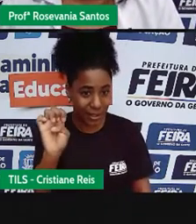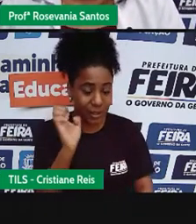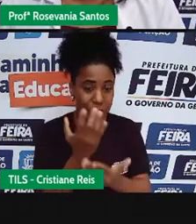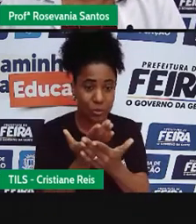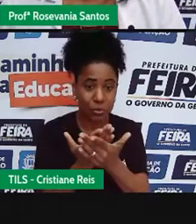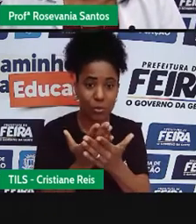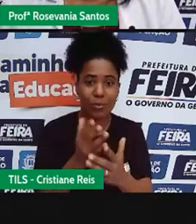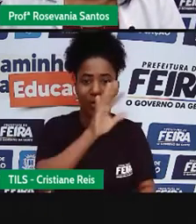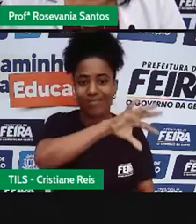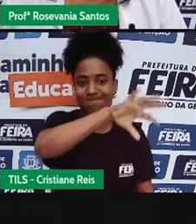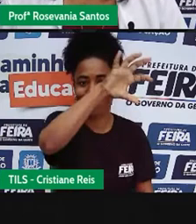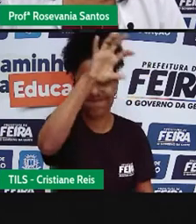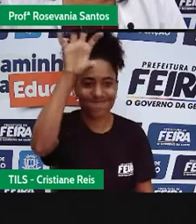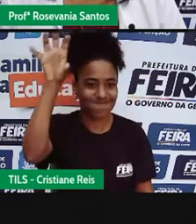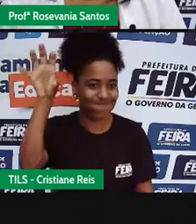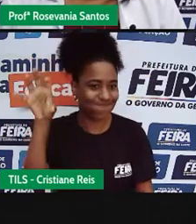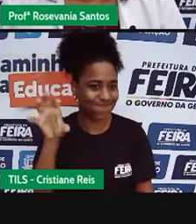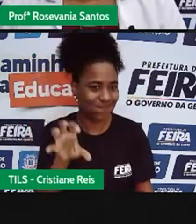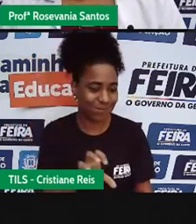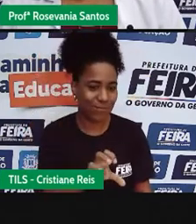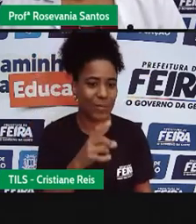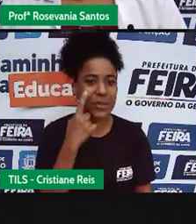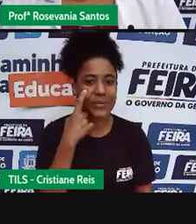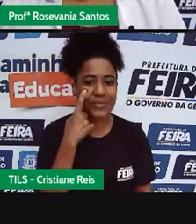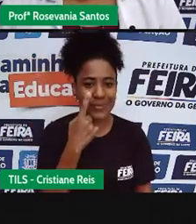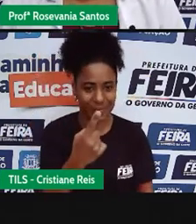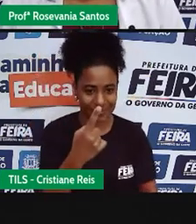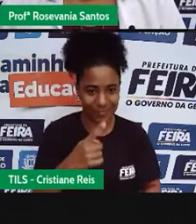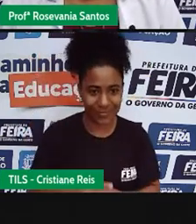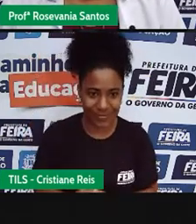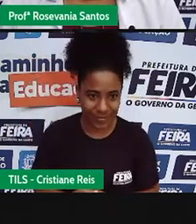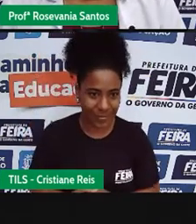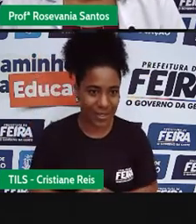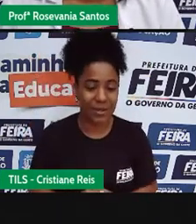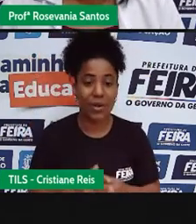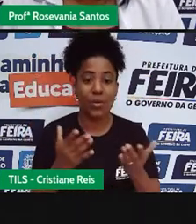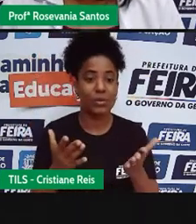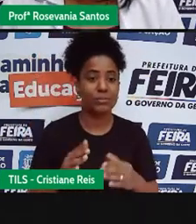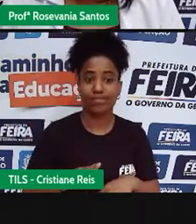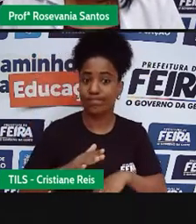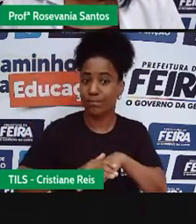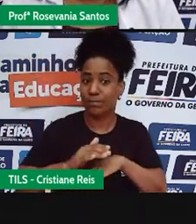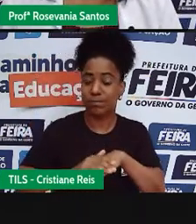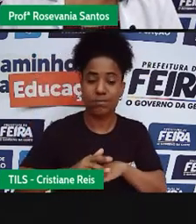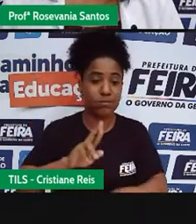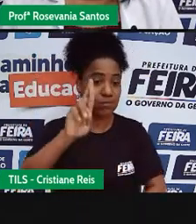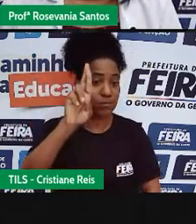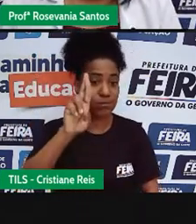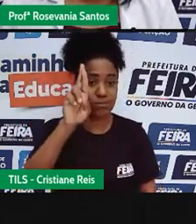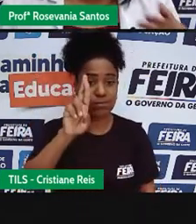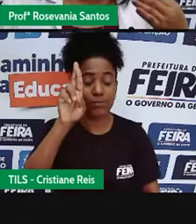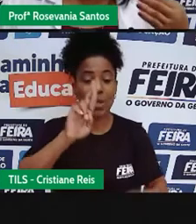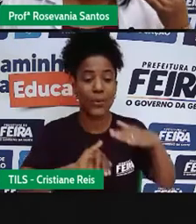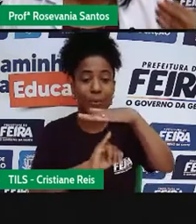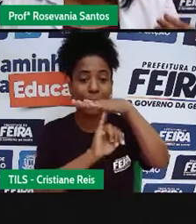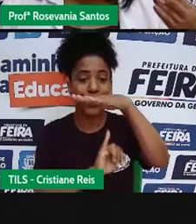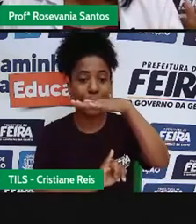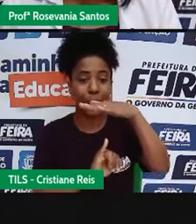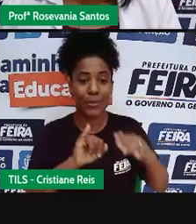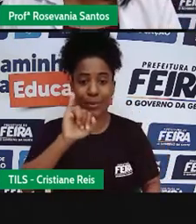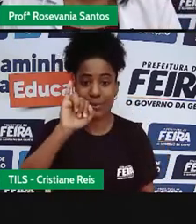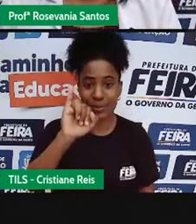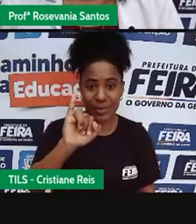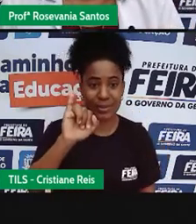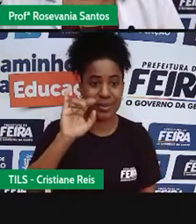antinúmeras aí. Vamos lá? Então, o órgão, né, atualmente, né, o órgão oficial da divisão, né, que